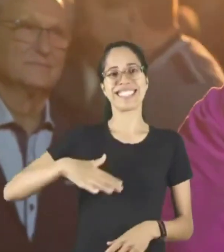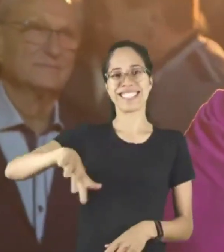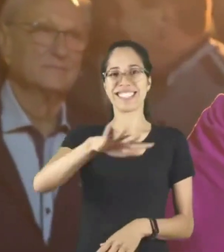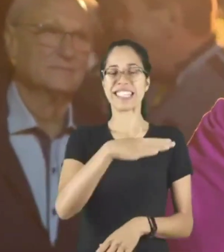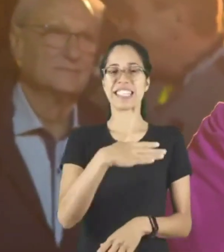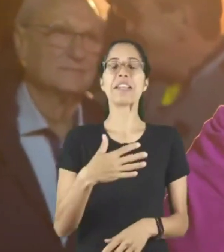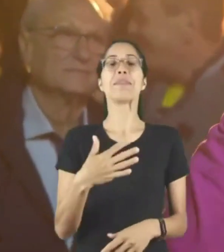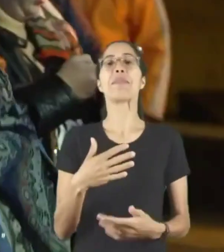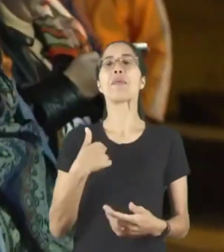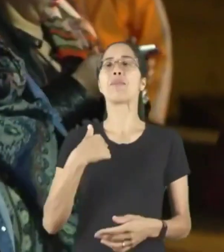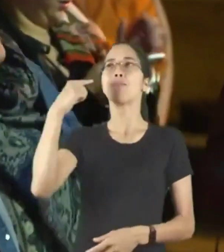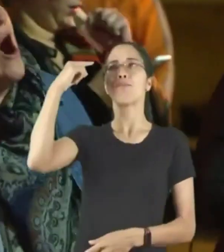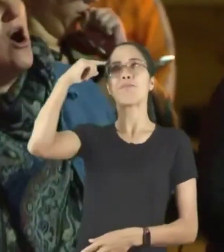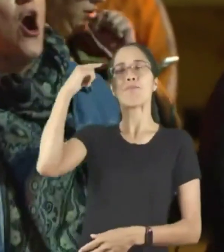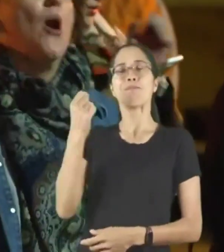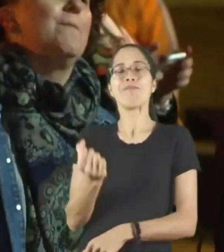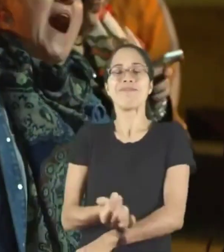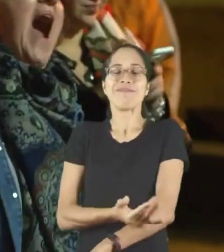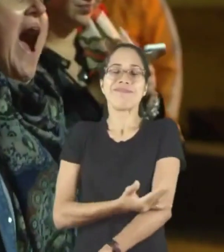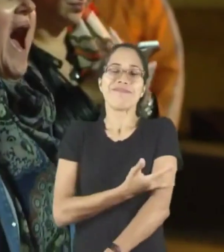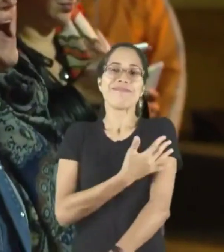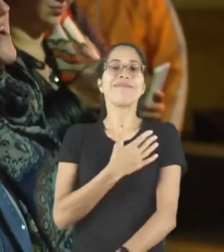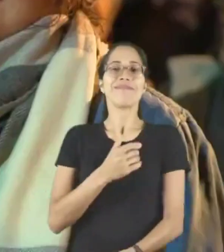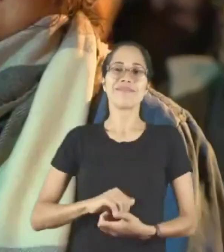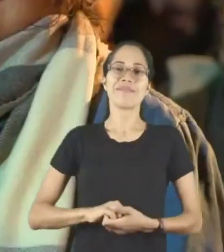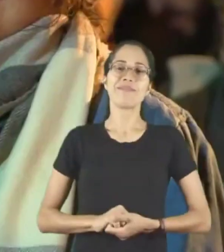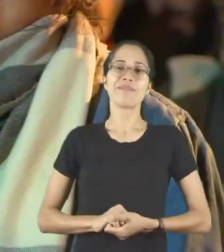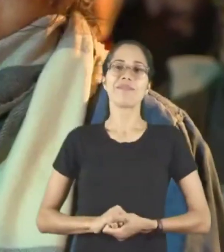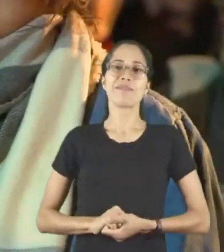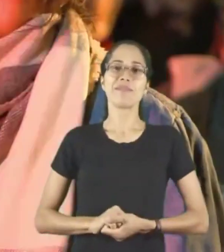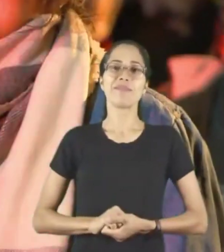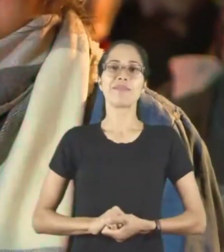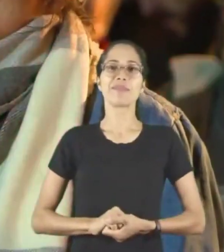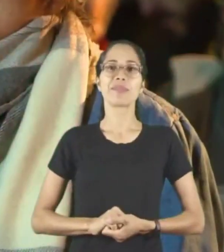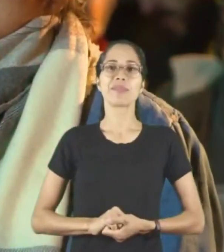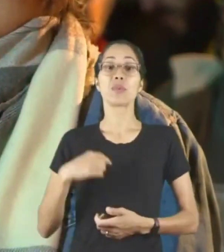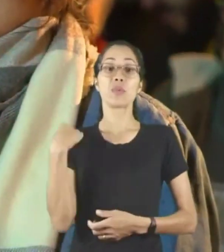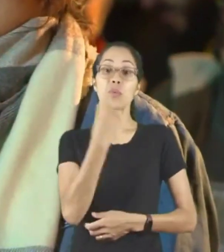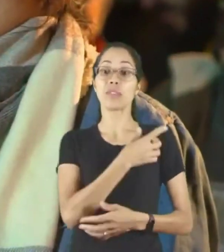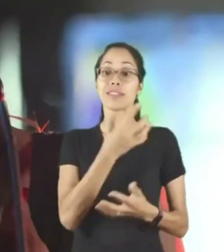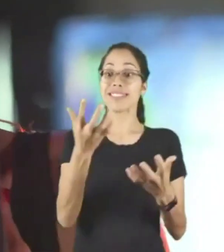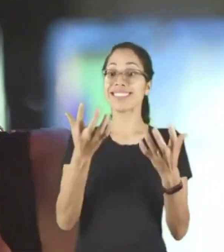emocionada. É o país que a gente quer ver, o mundo que a gente quer ver.